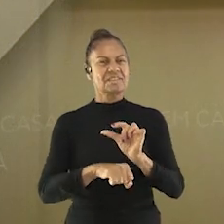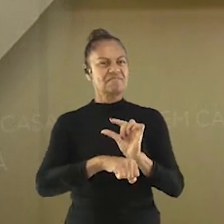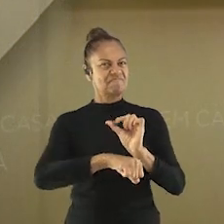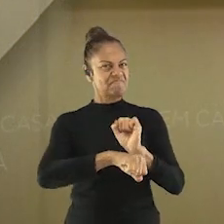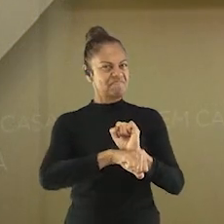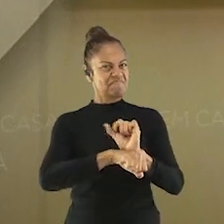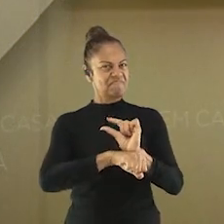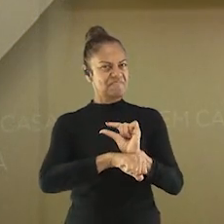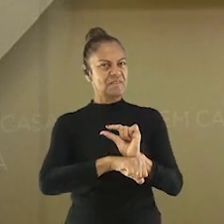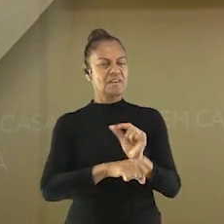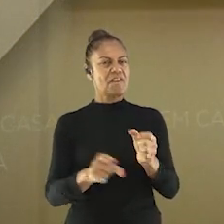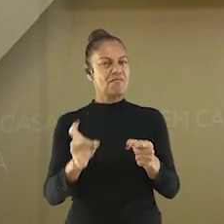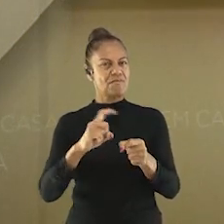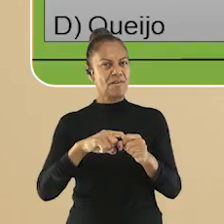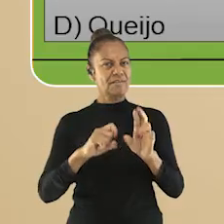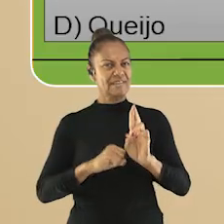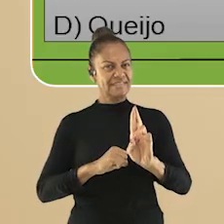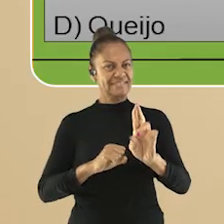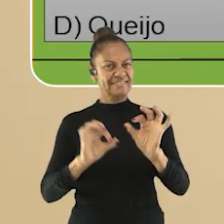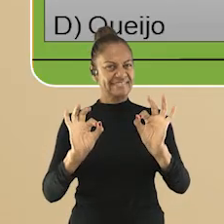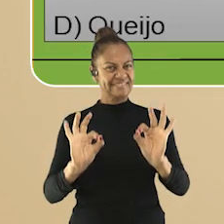tá? E a gente volta para corrigir daqui a pouquinho.